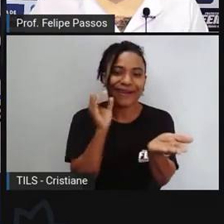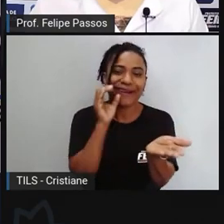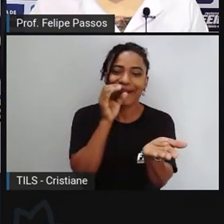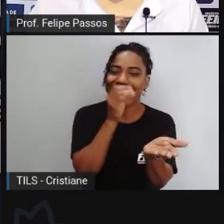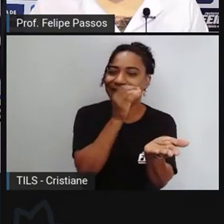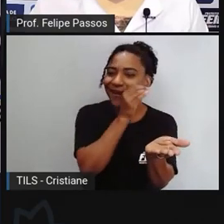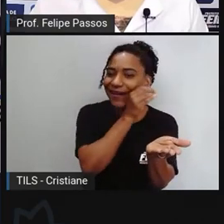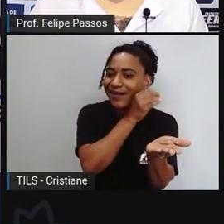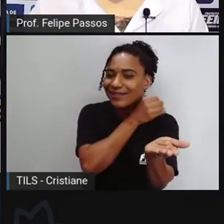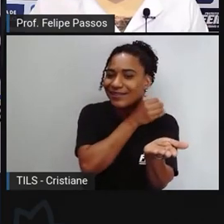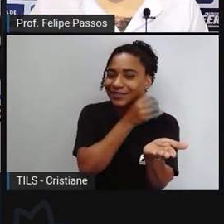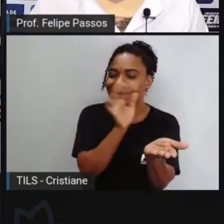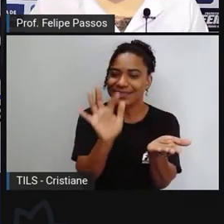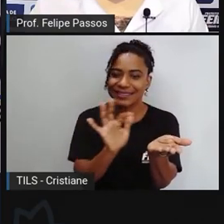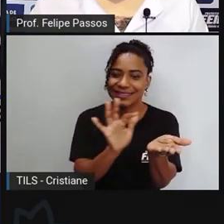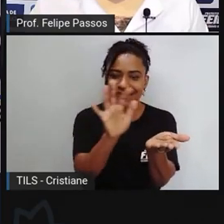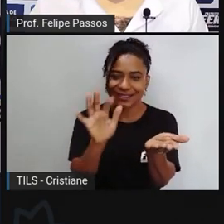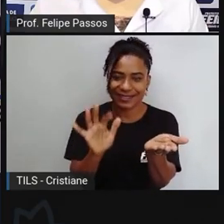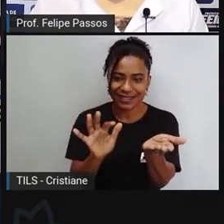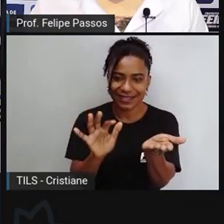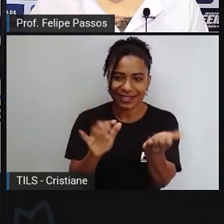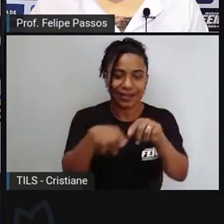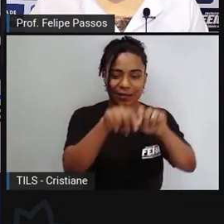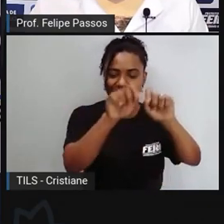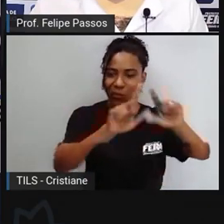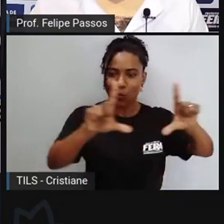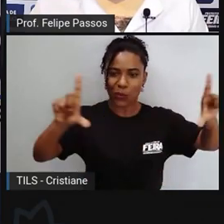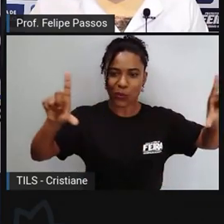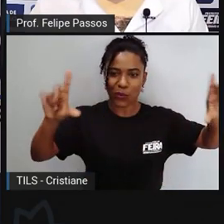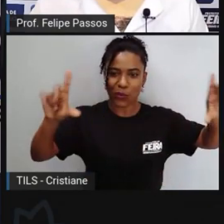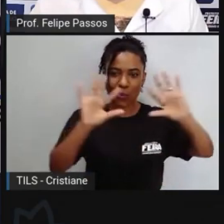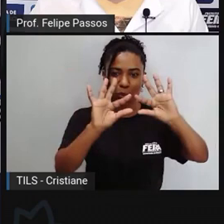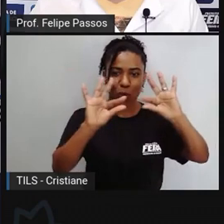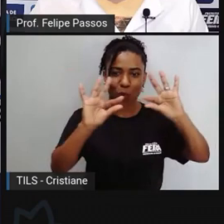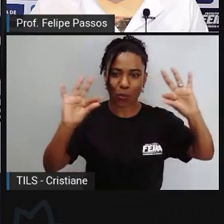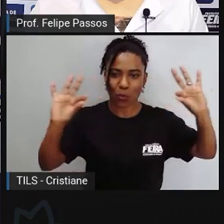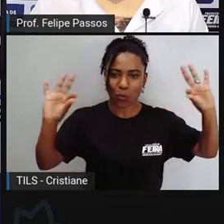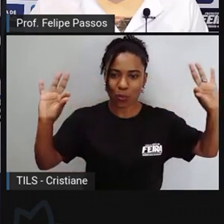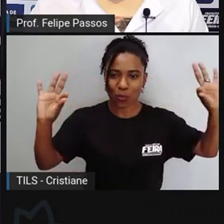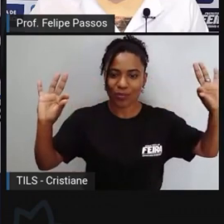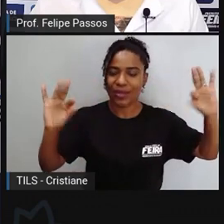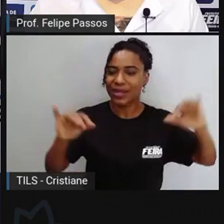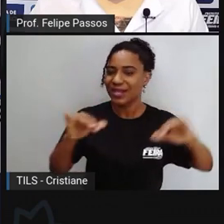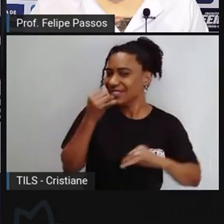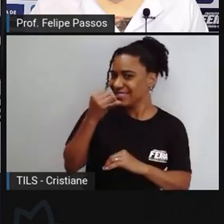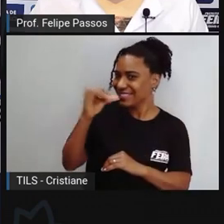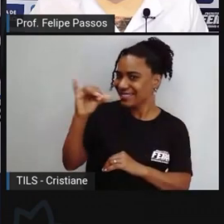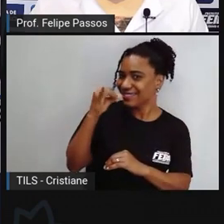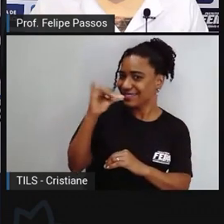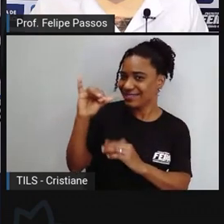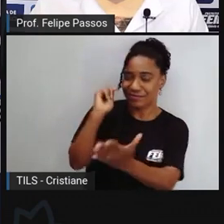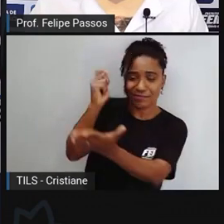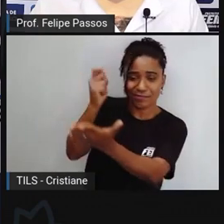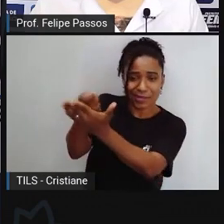de energia fornece energia e ele fica